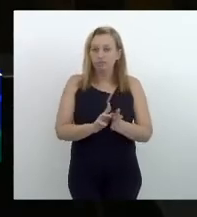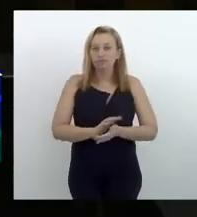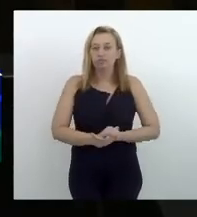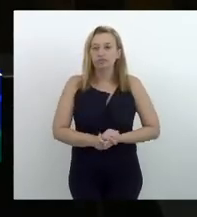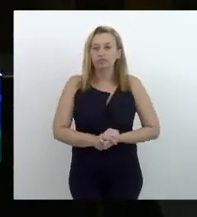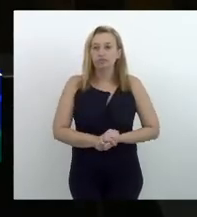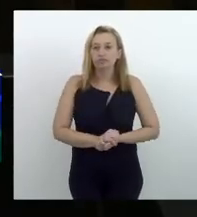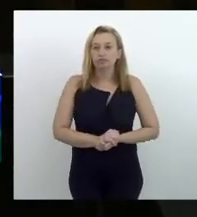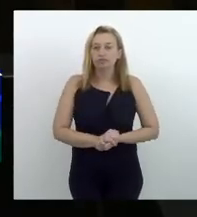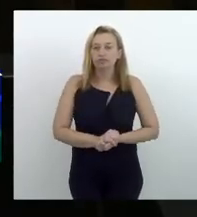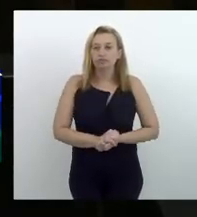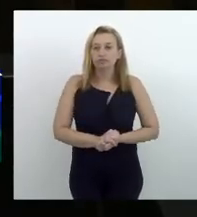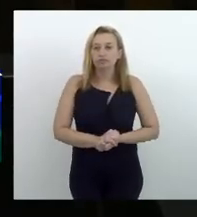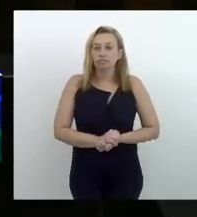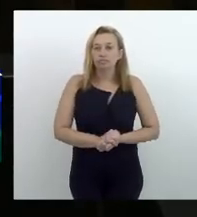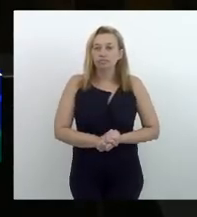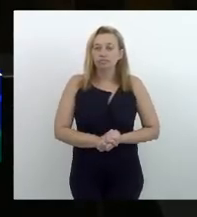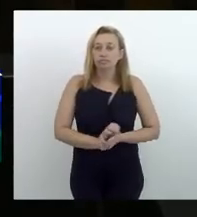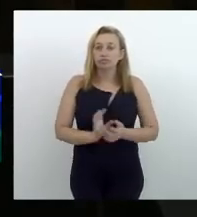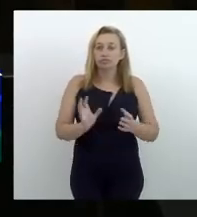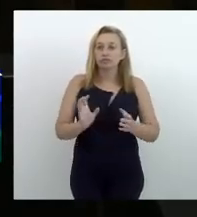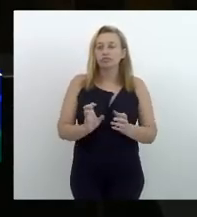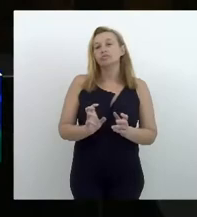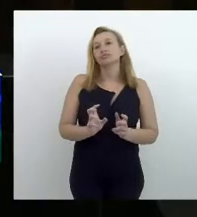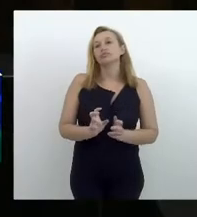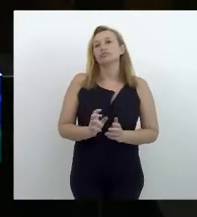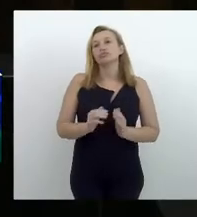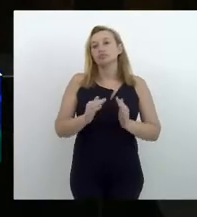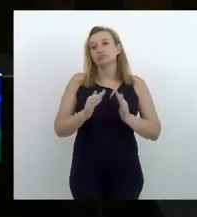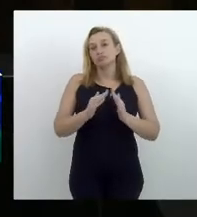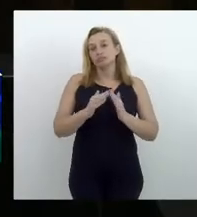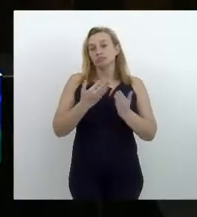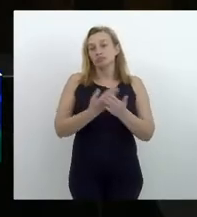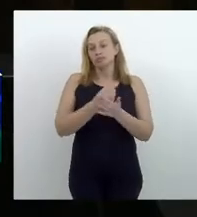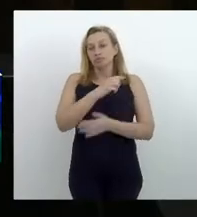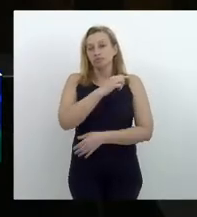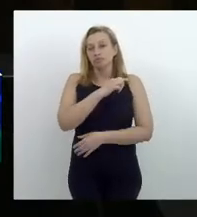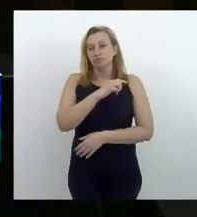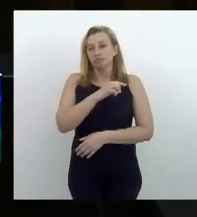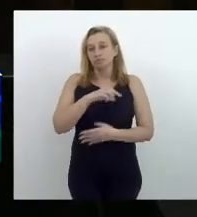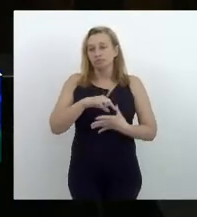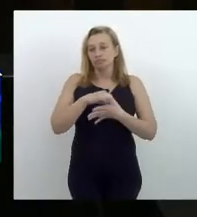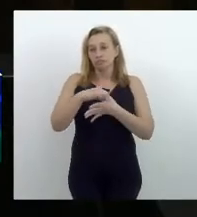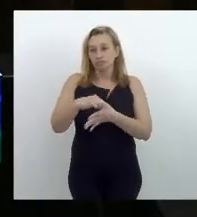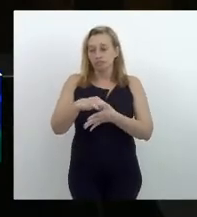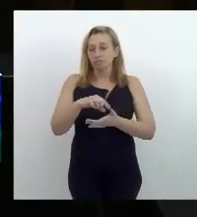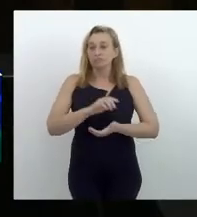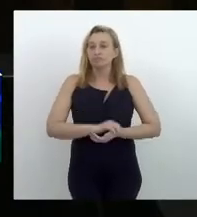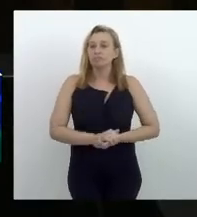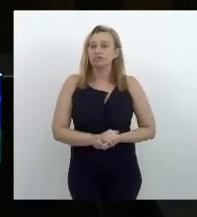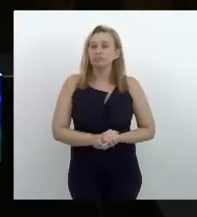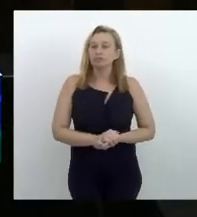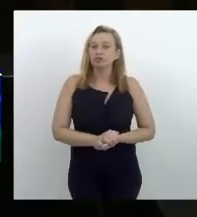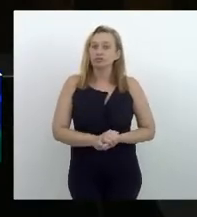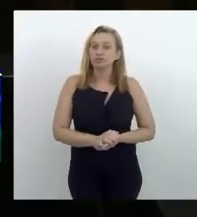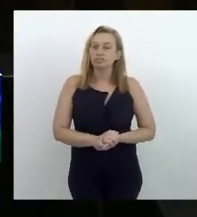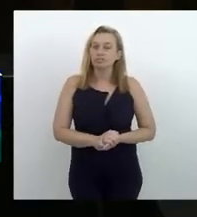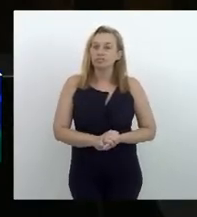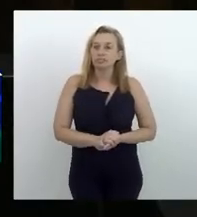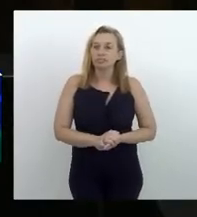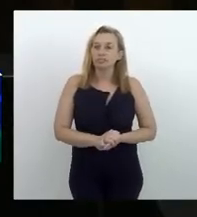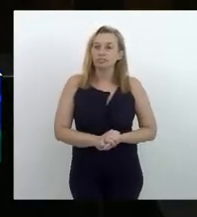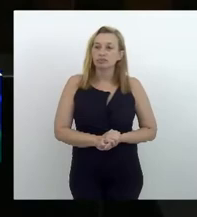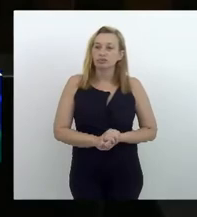a tentativa do Colégio de Líderes foi de mitigar, atenuar,